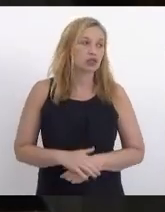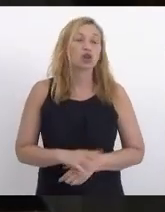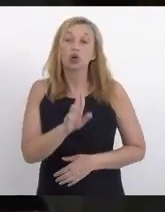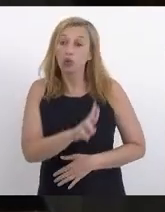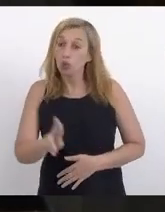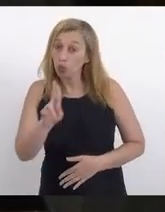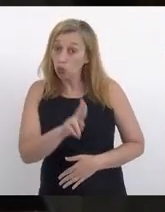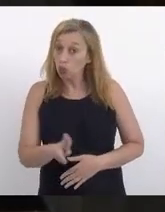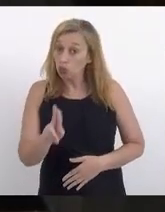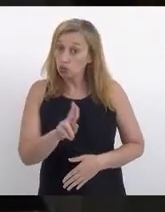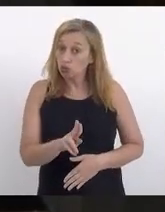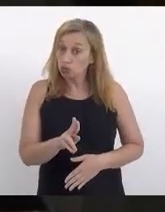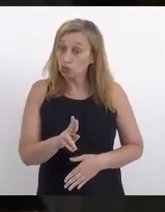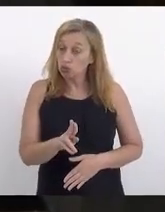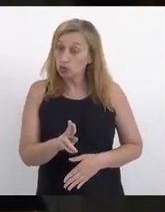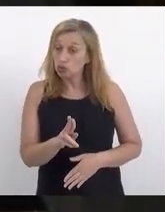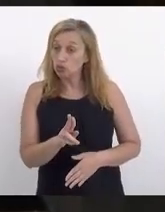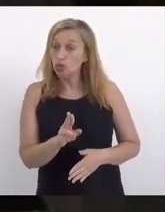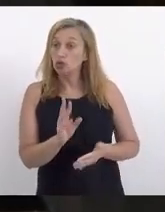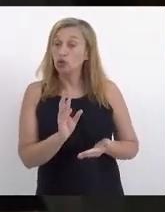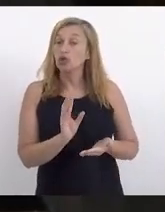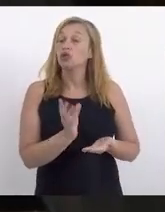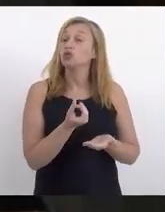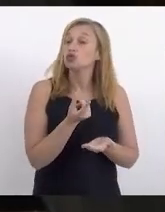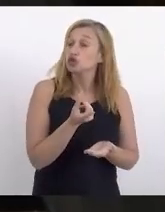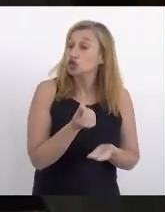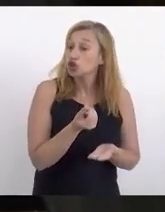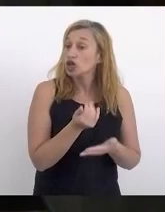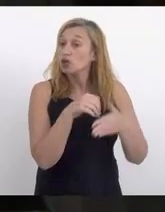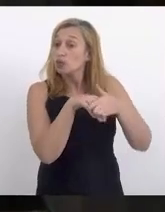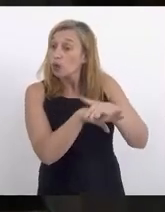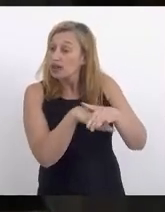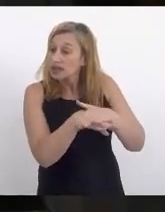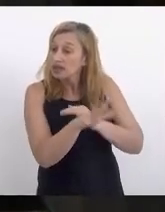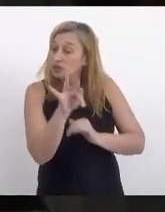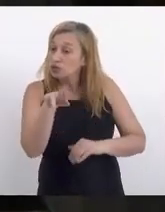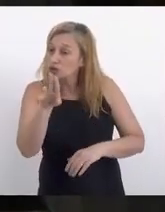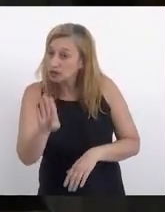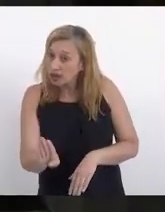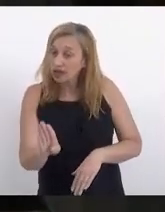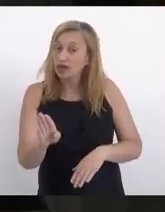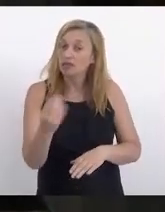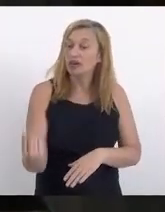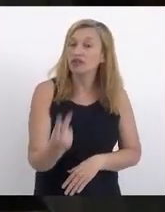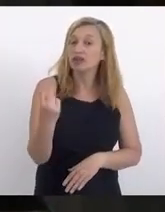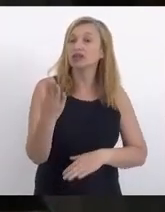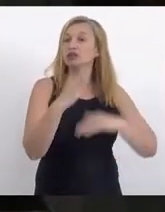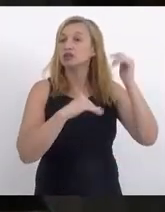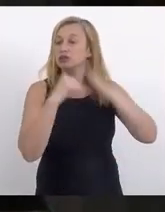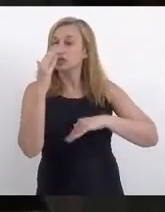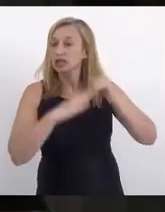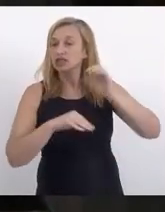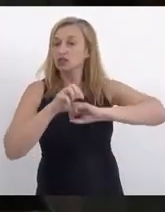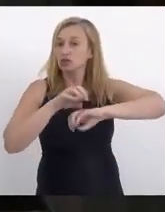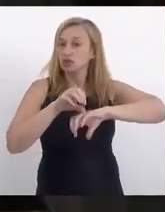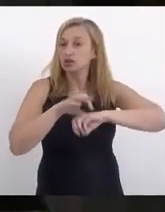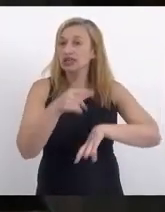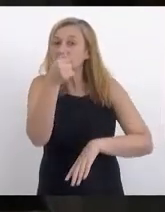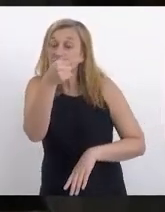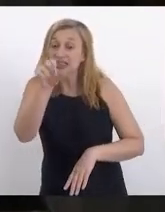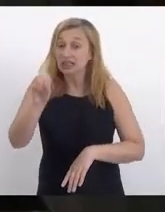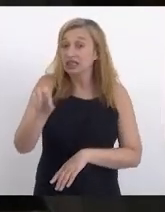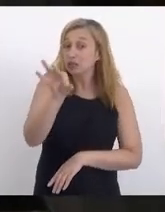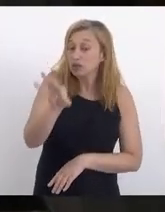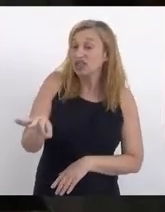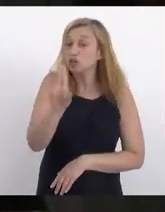use as sobras do Fundeb, fundo destinado também à valorização dos profissionais da educação, inclusive, no mínimo, 70%